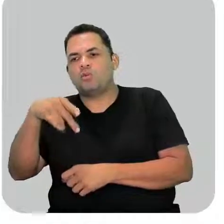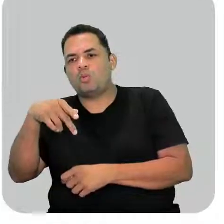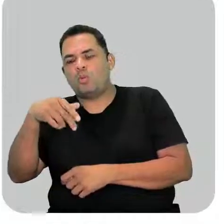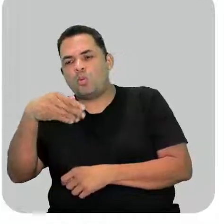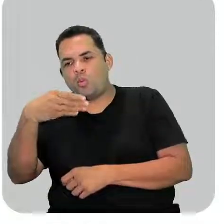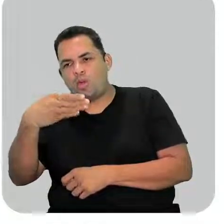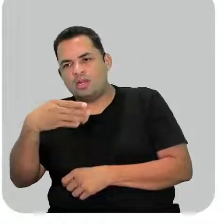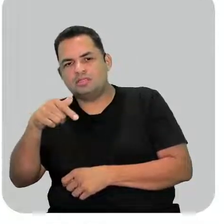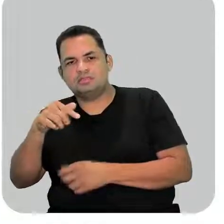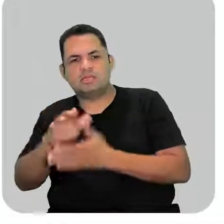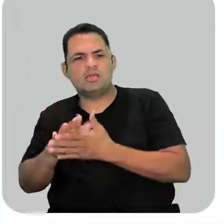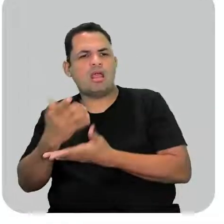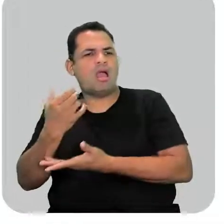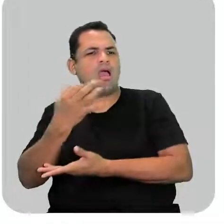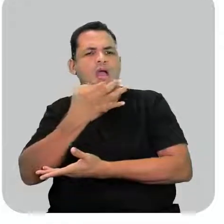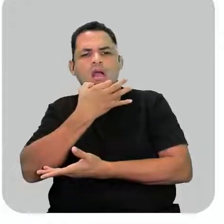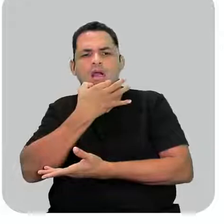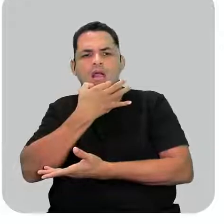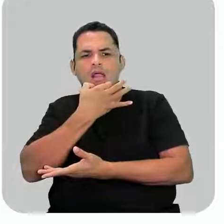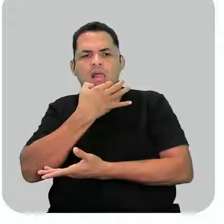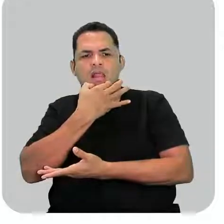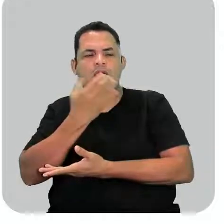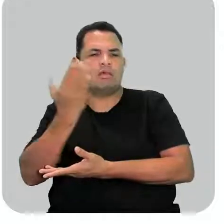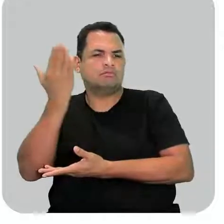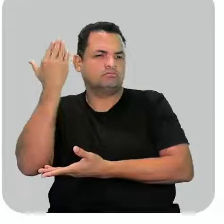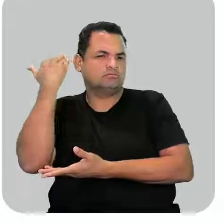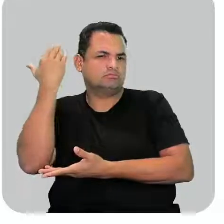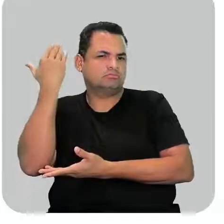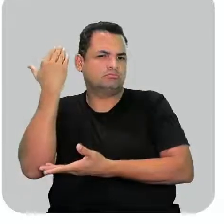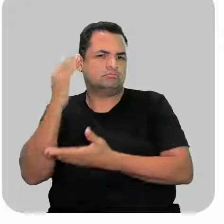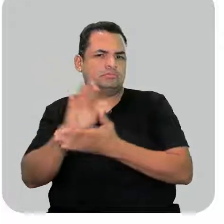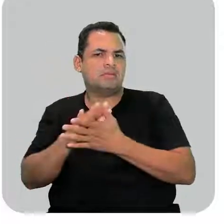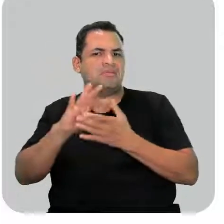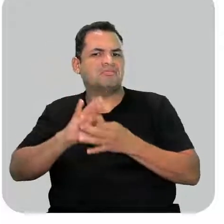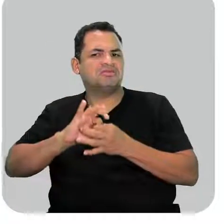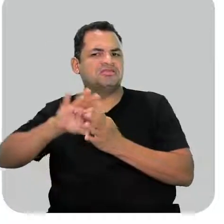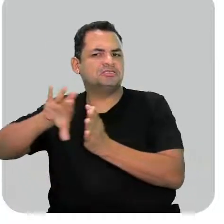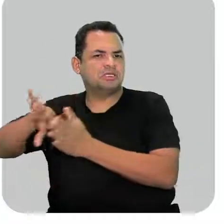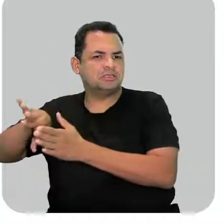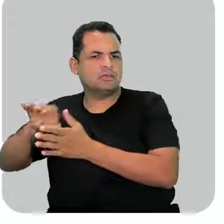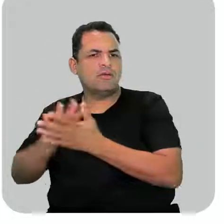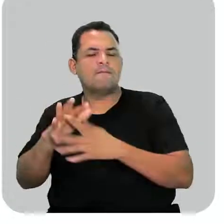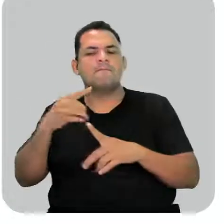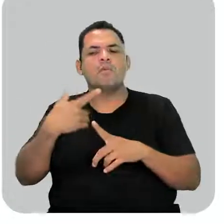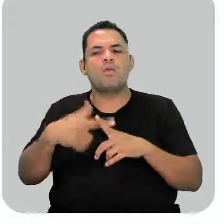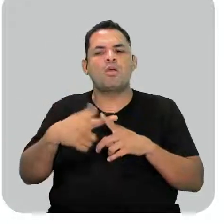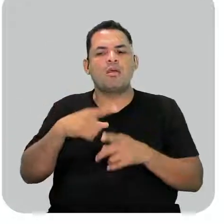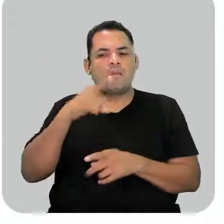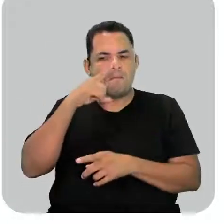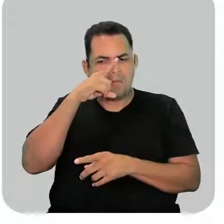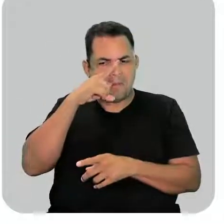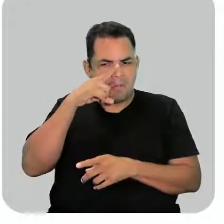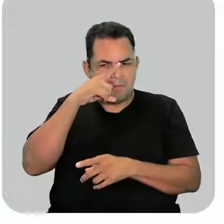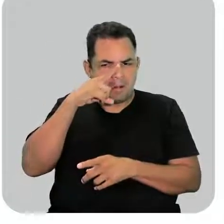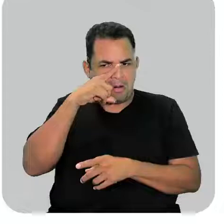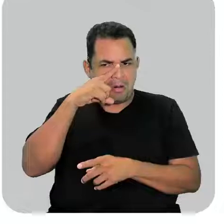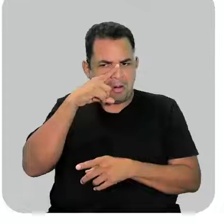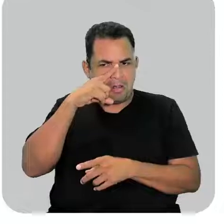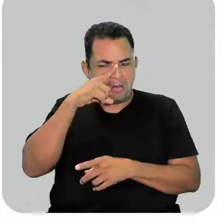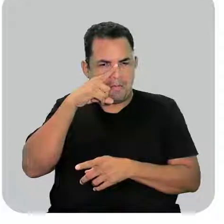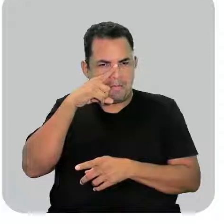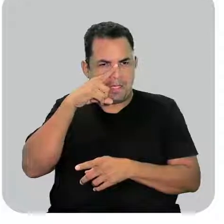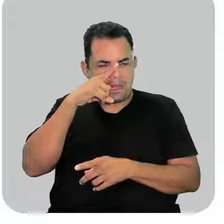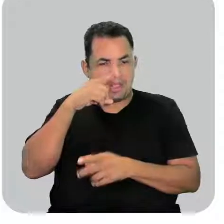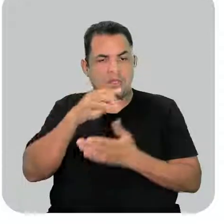E, com o tempo, foi gradativamente abandonado devido a sua toxicidade, toxidez.